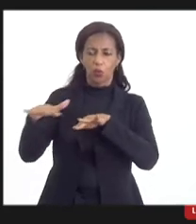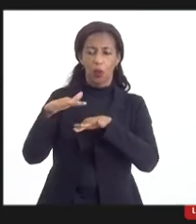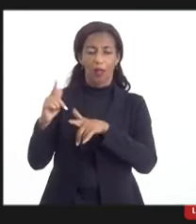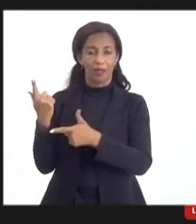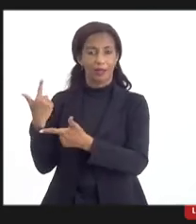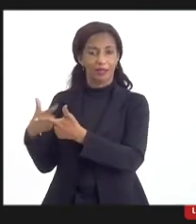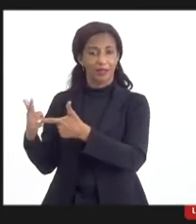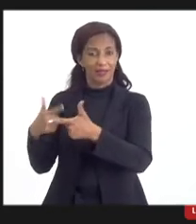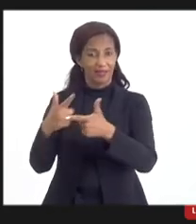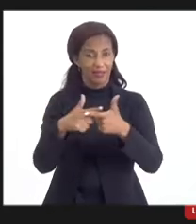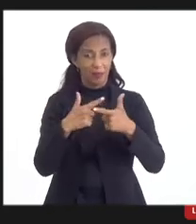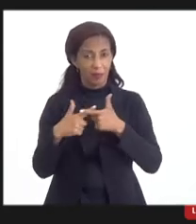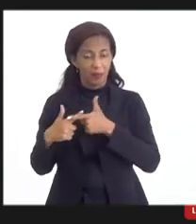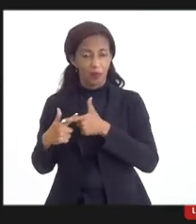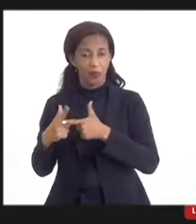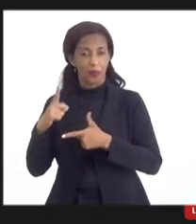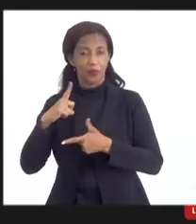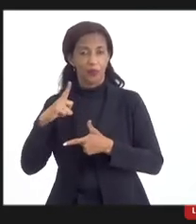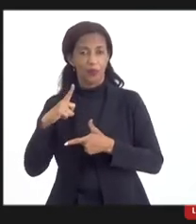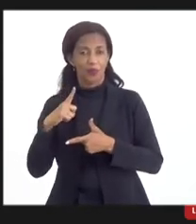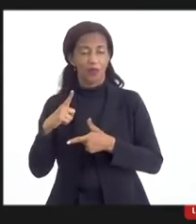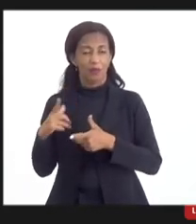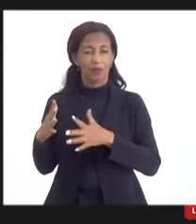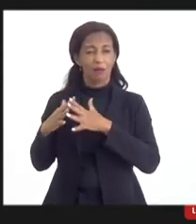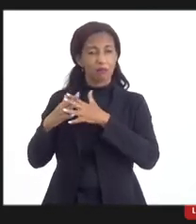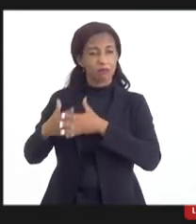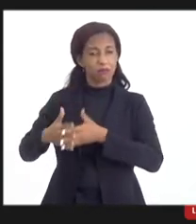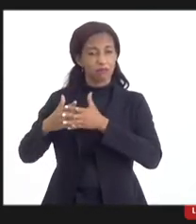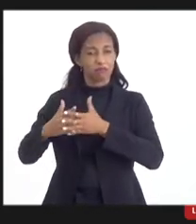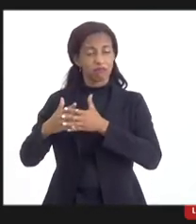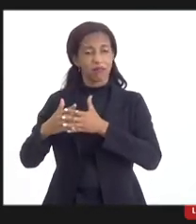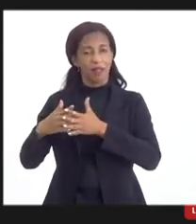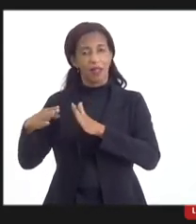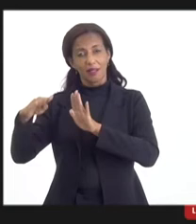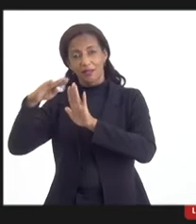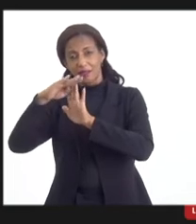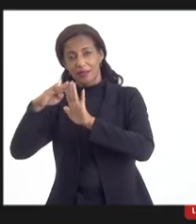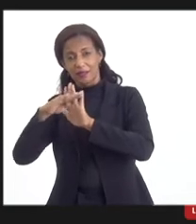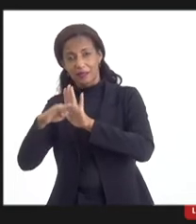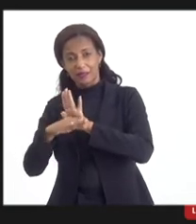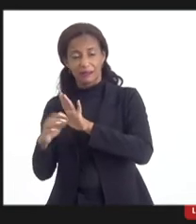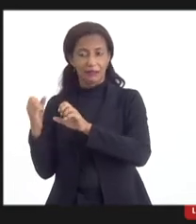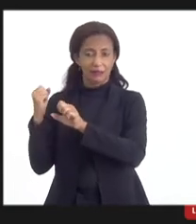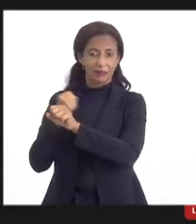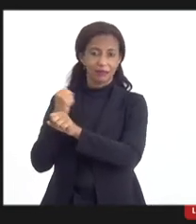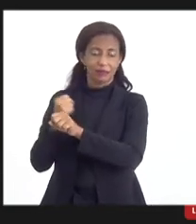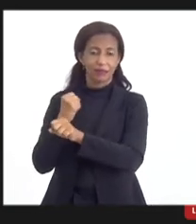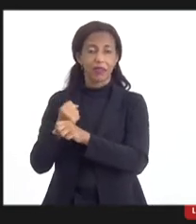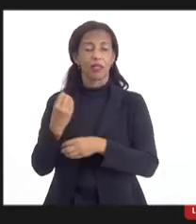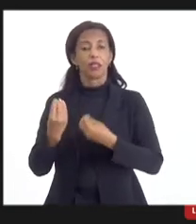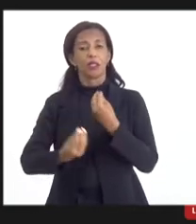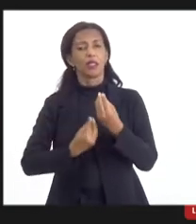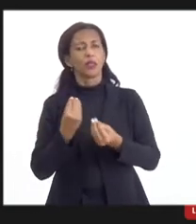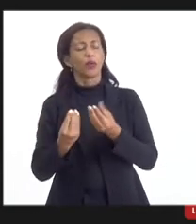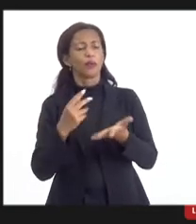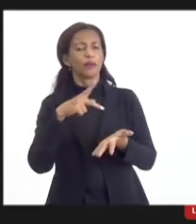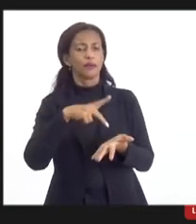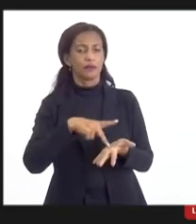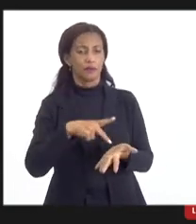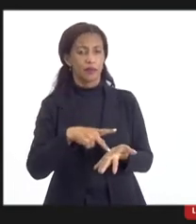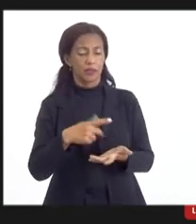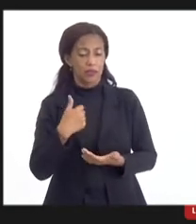problemas de suprimento e interferindo nas etapas de construção. E aí, como na realidade,